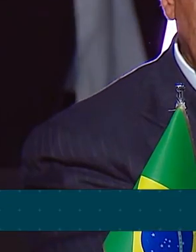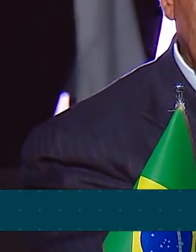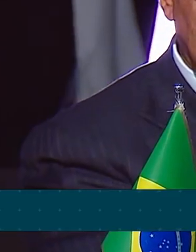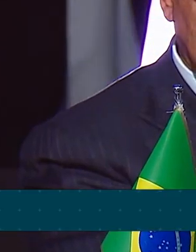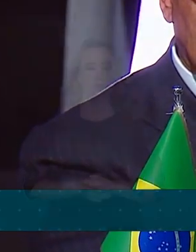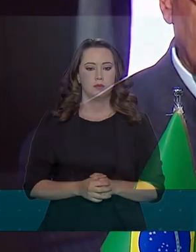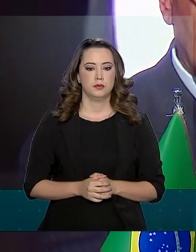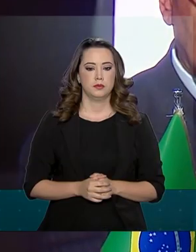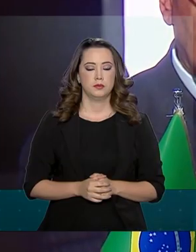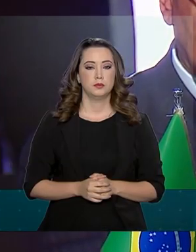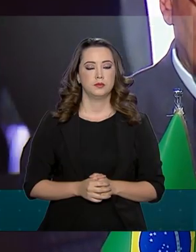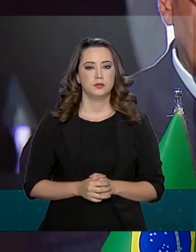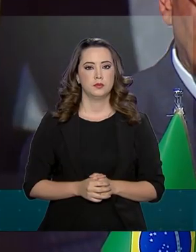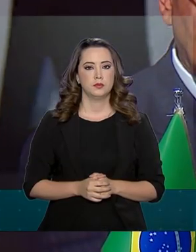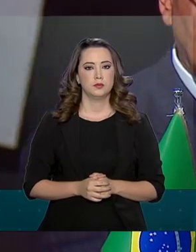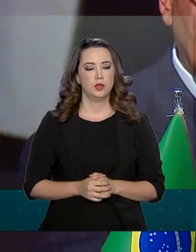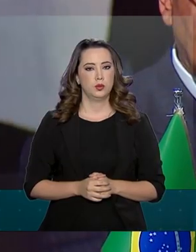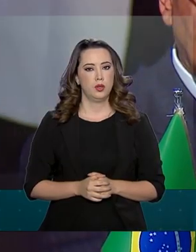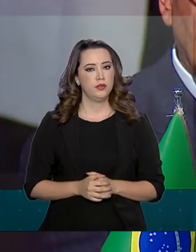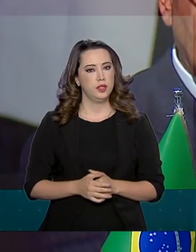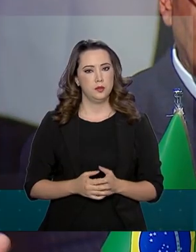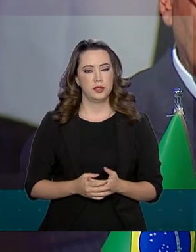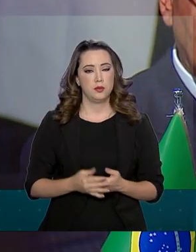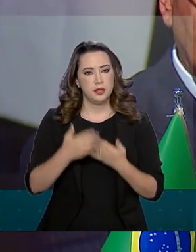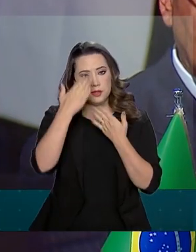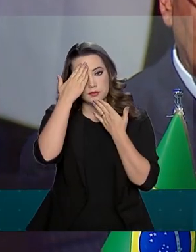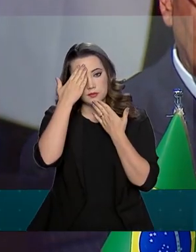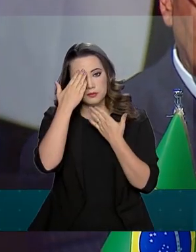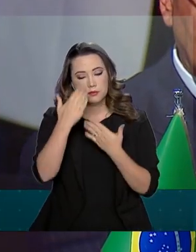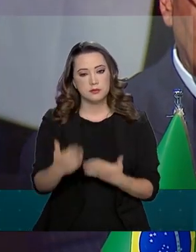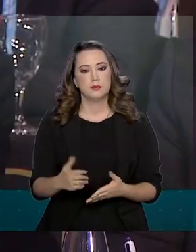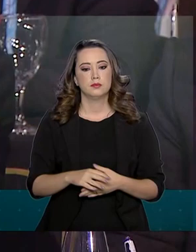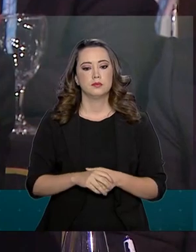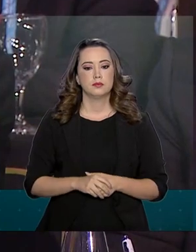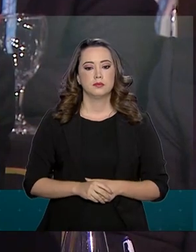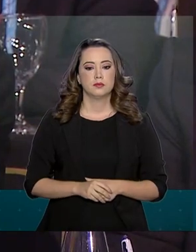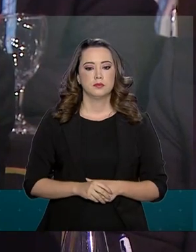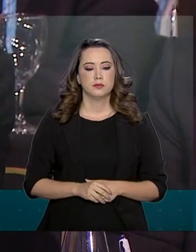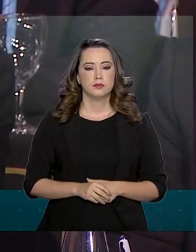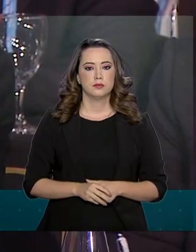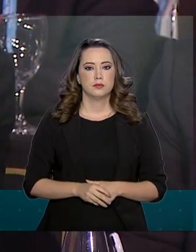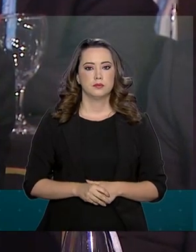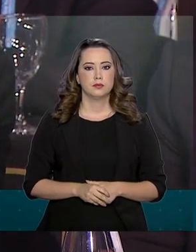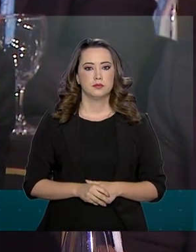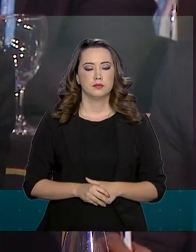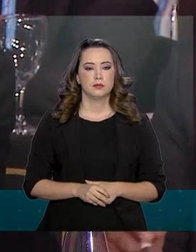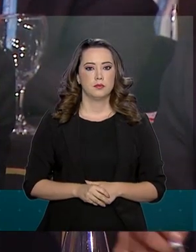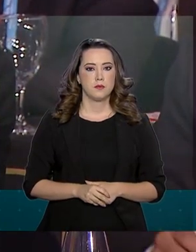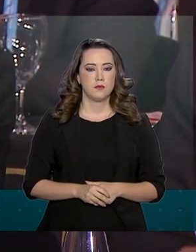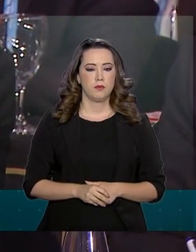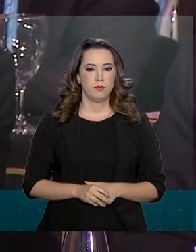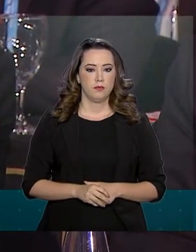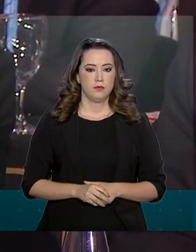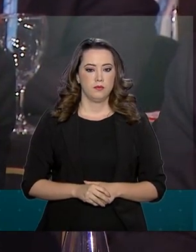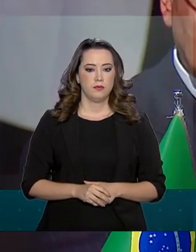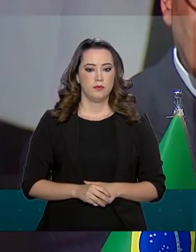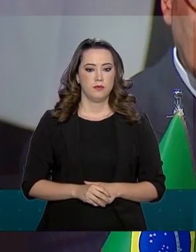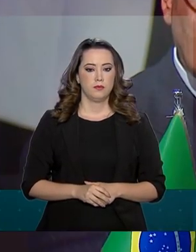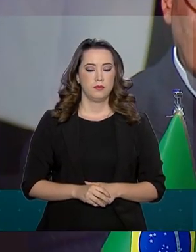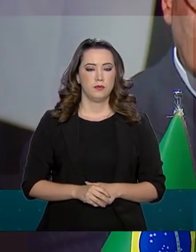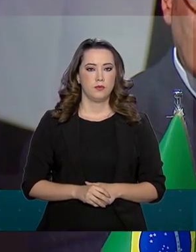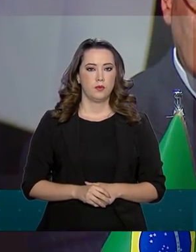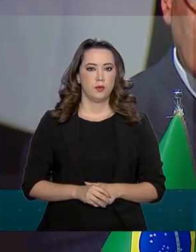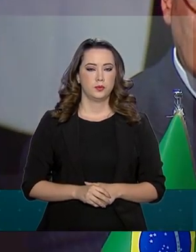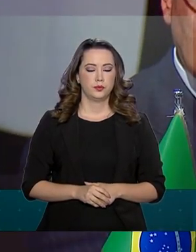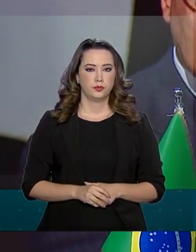Estou agradecendo a hospitalidade de todos, em especial ao nosso presidente Macri, ao prefeito